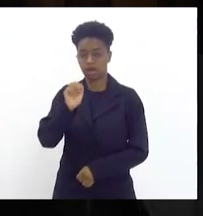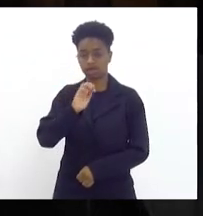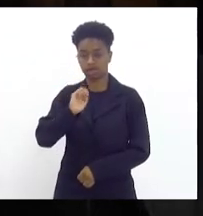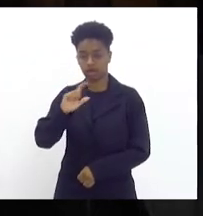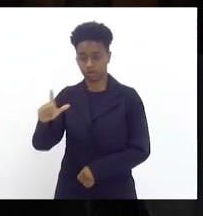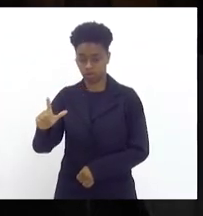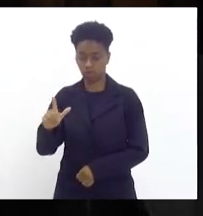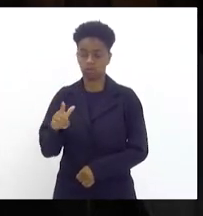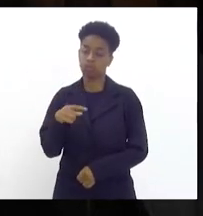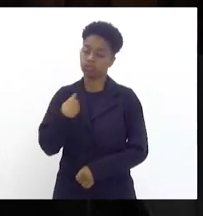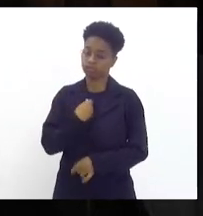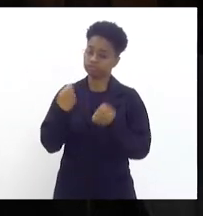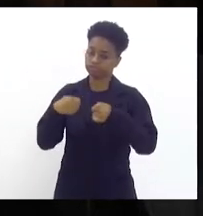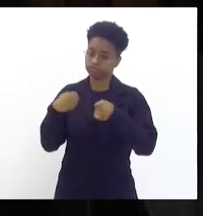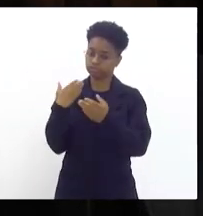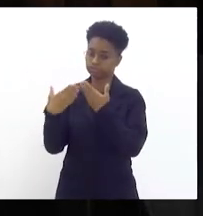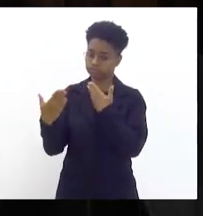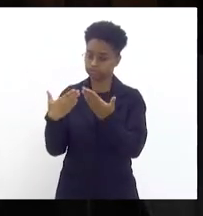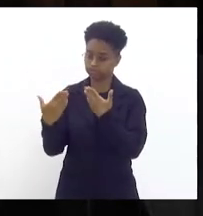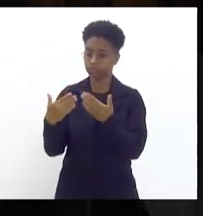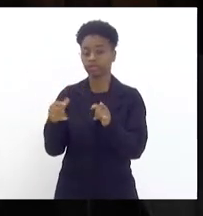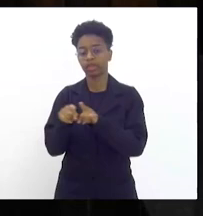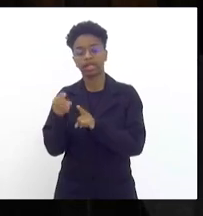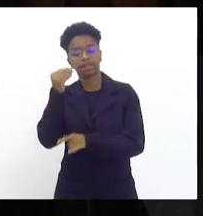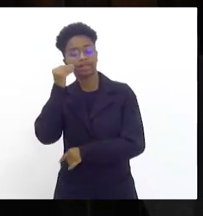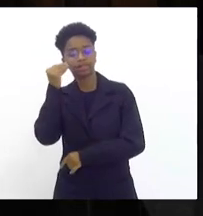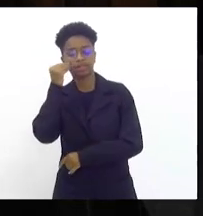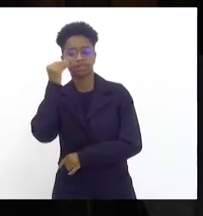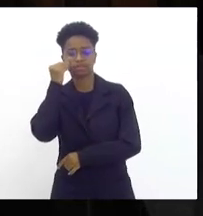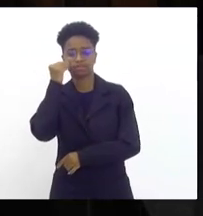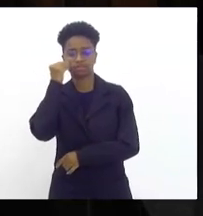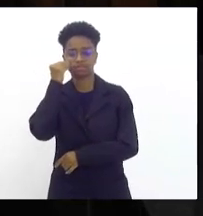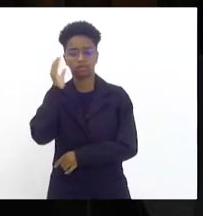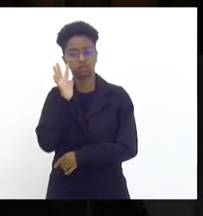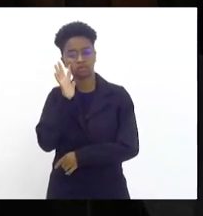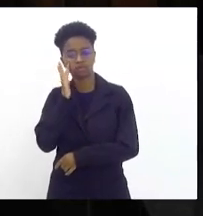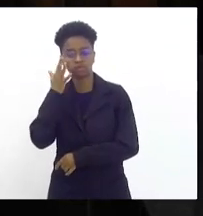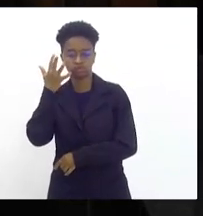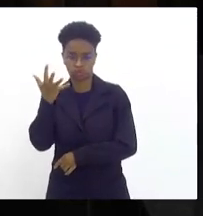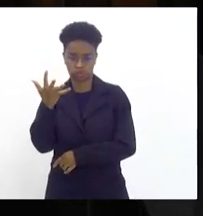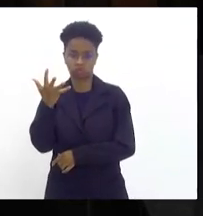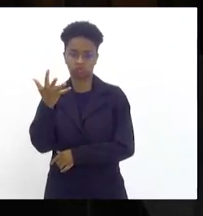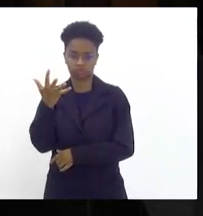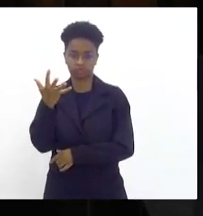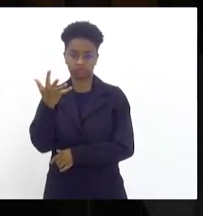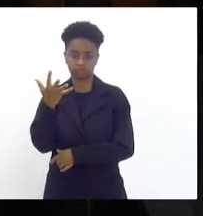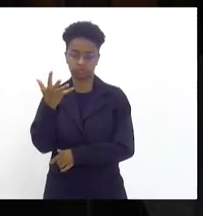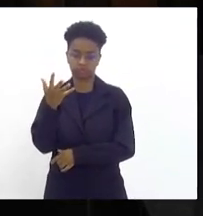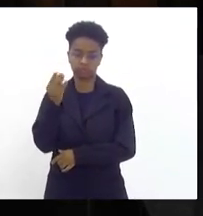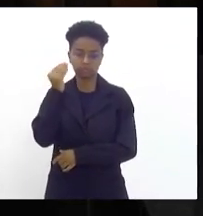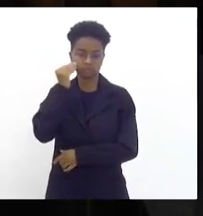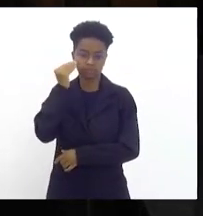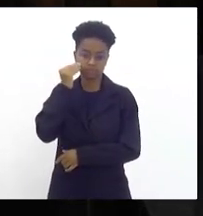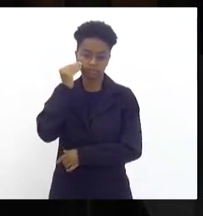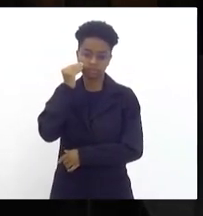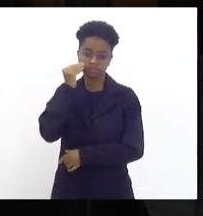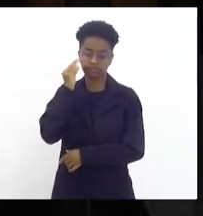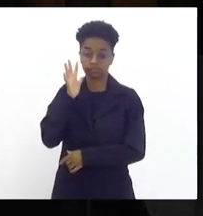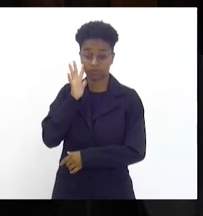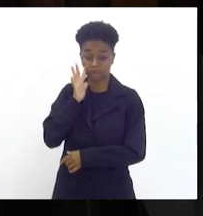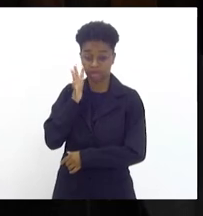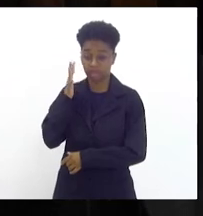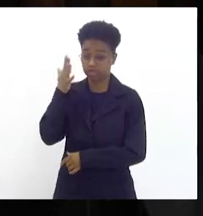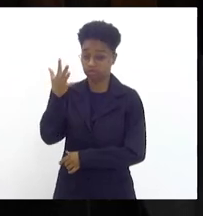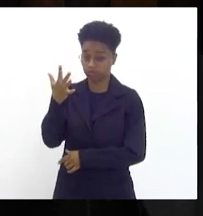possamos dialogar em busca de uma solução para que possamos resolver